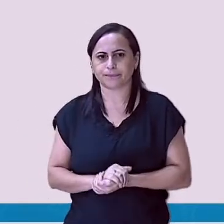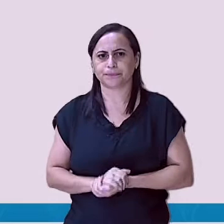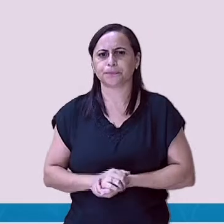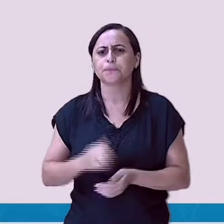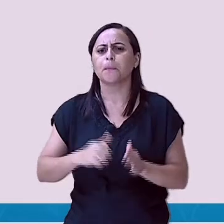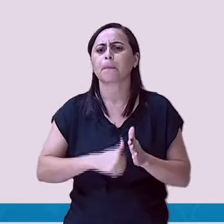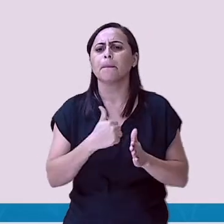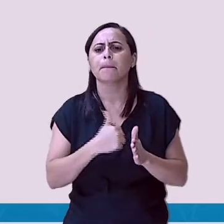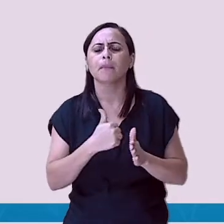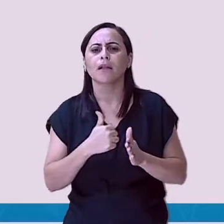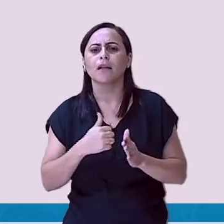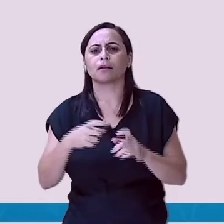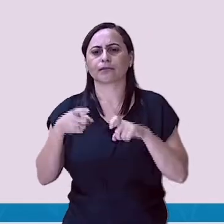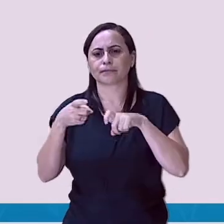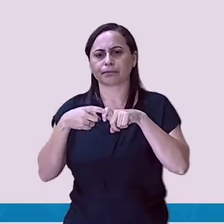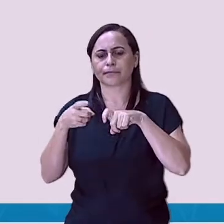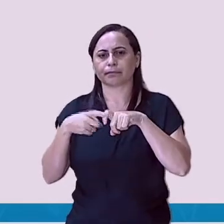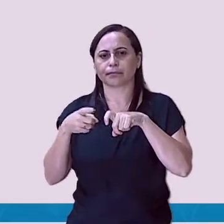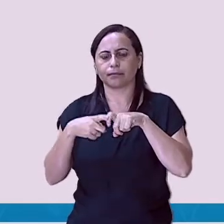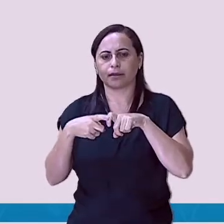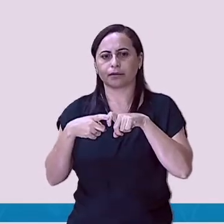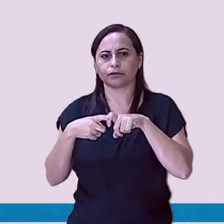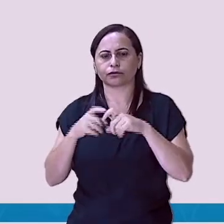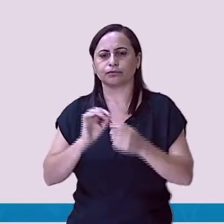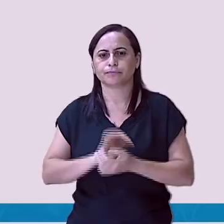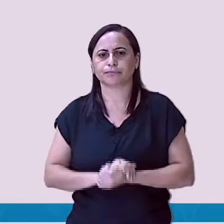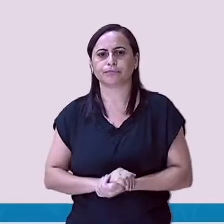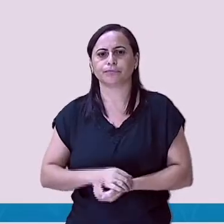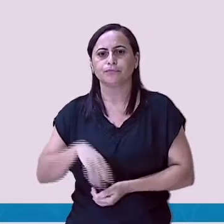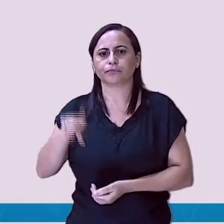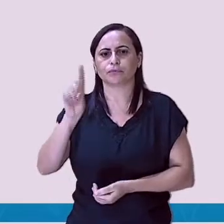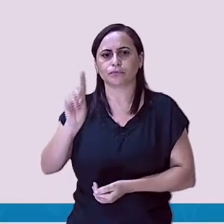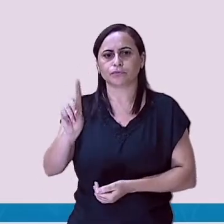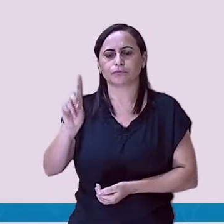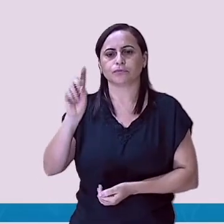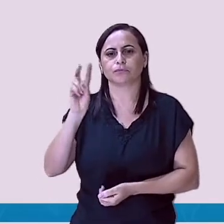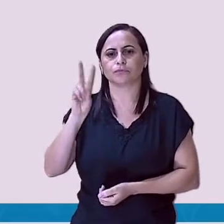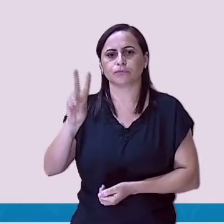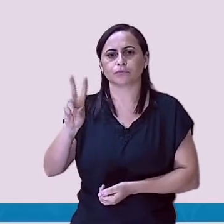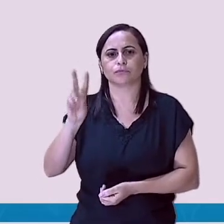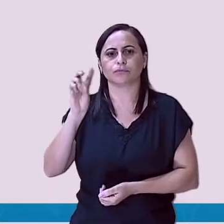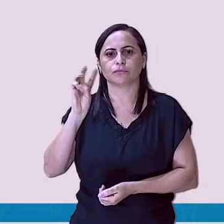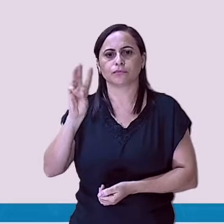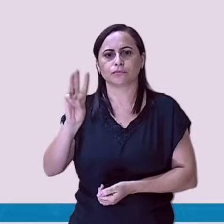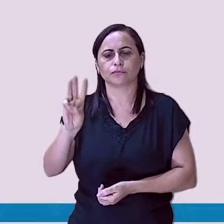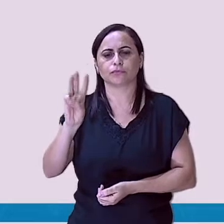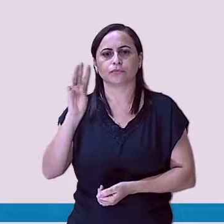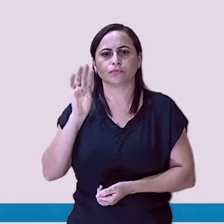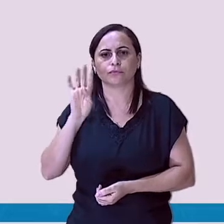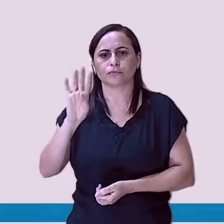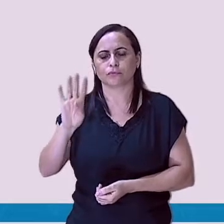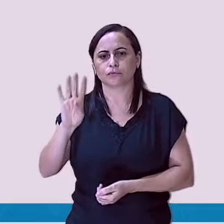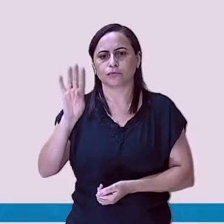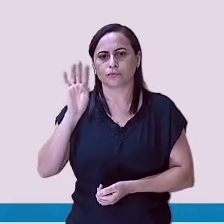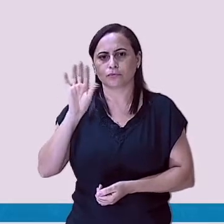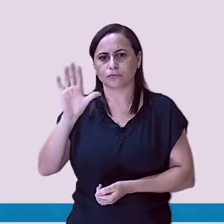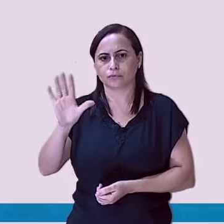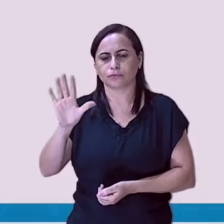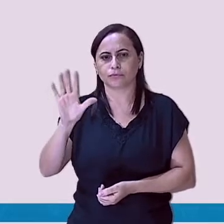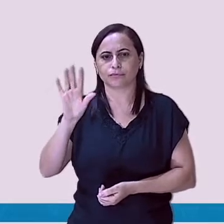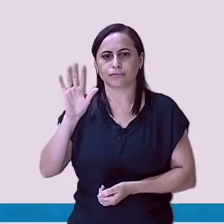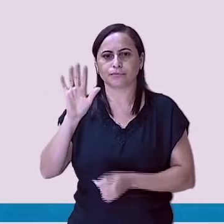Médica começa com letra M. Vamos contar? Um, dois, três, quatro,